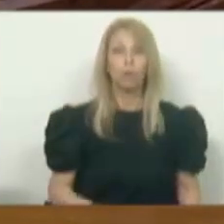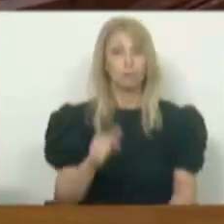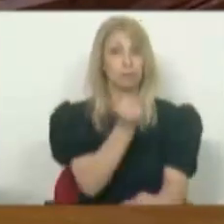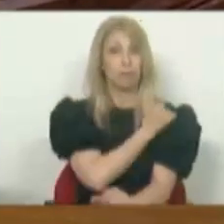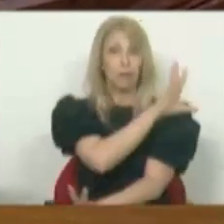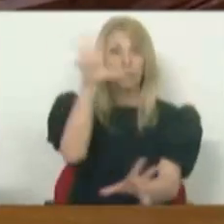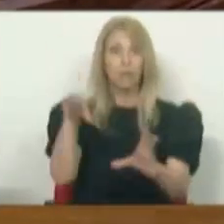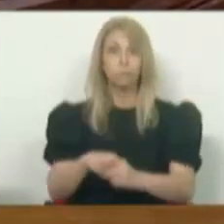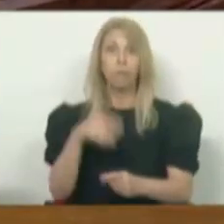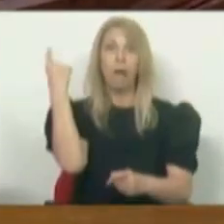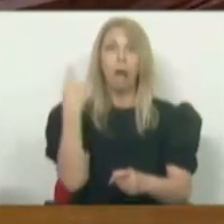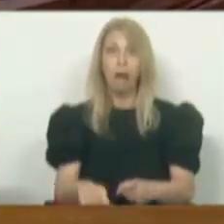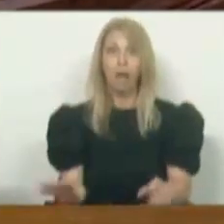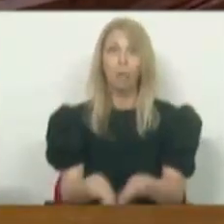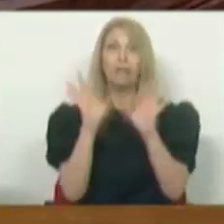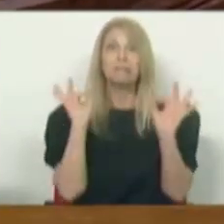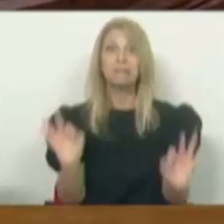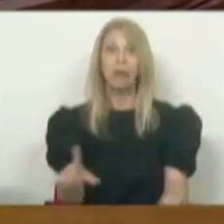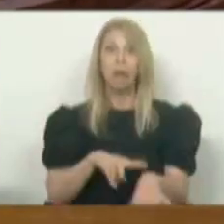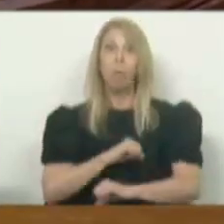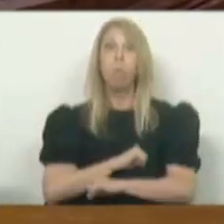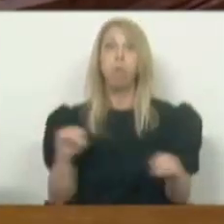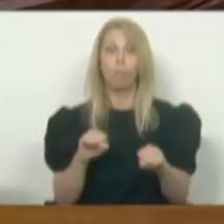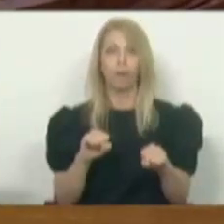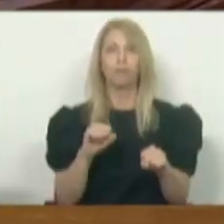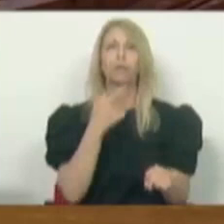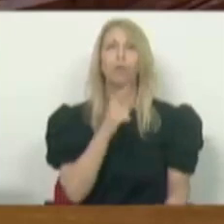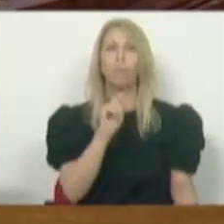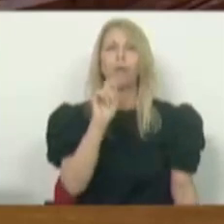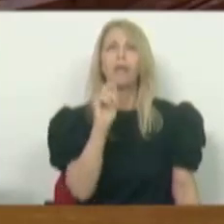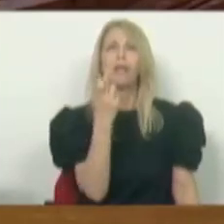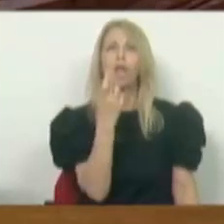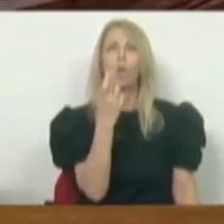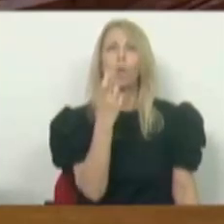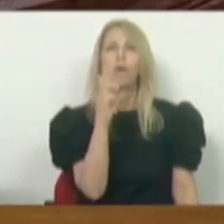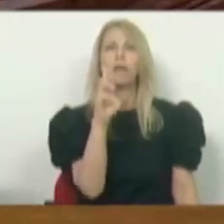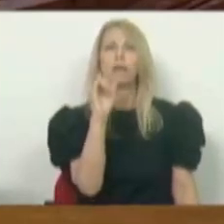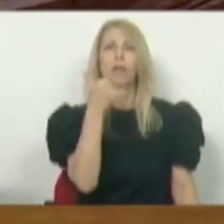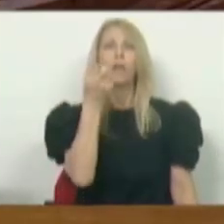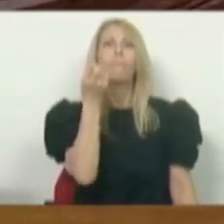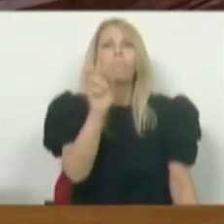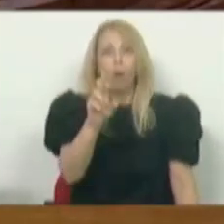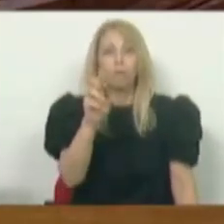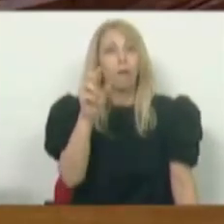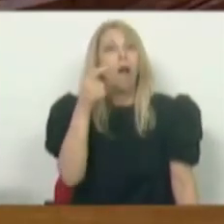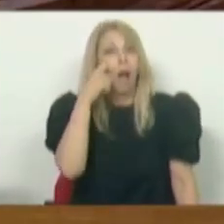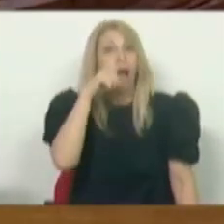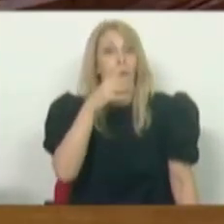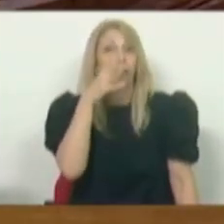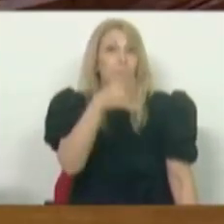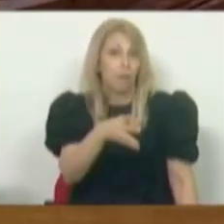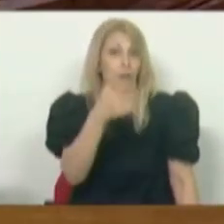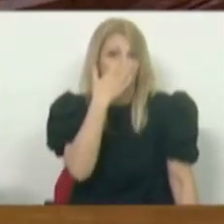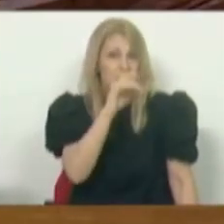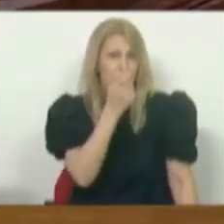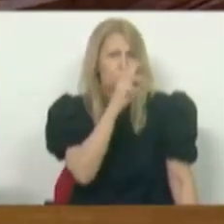que se chama Euribor. E a quem diga que é Euribor, se é Euribor a Europa que resolva, agora